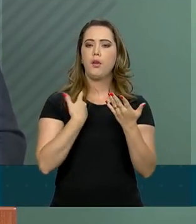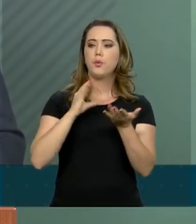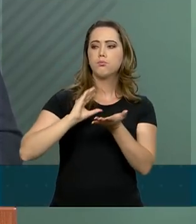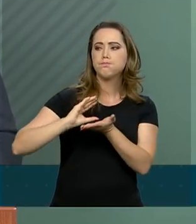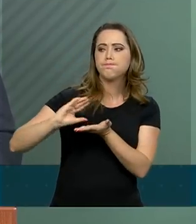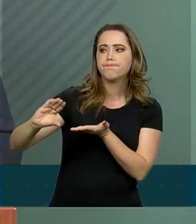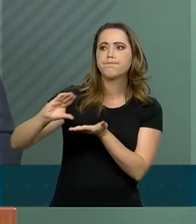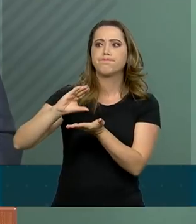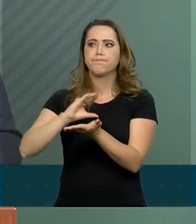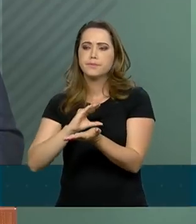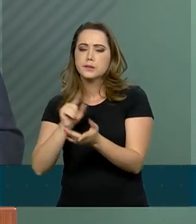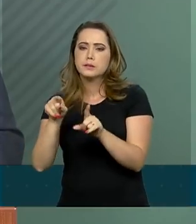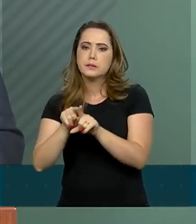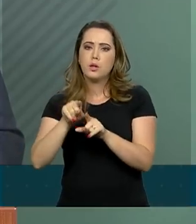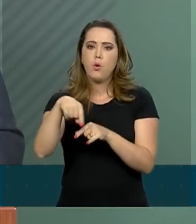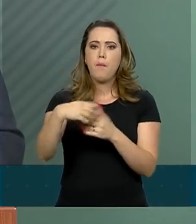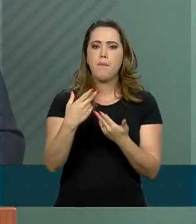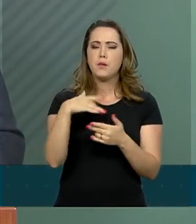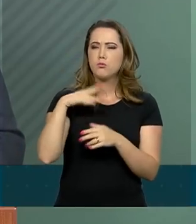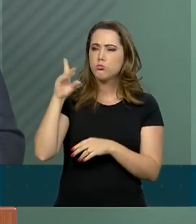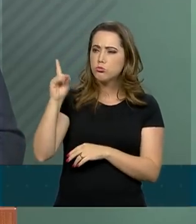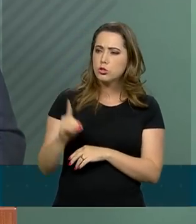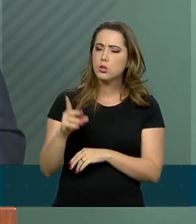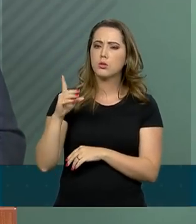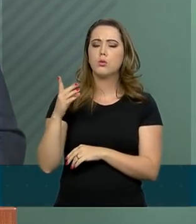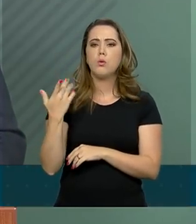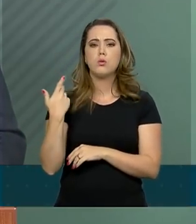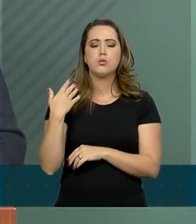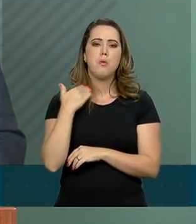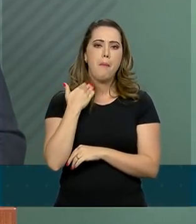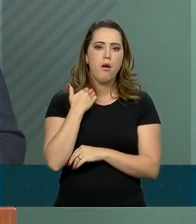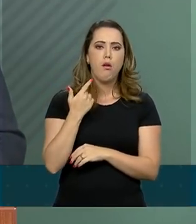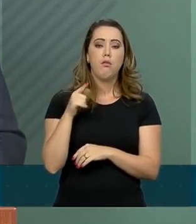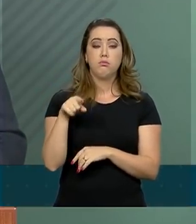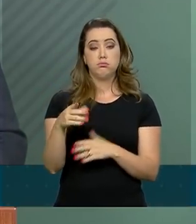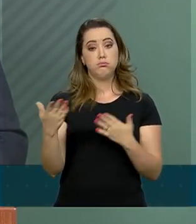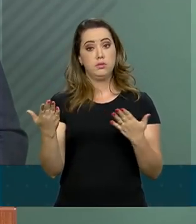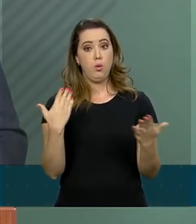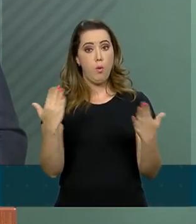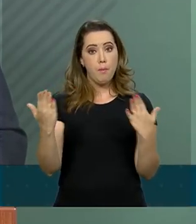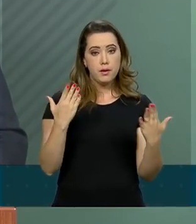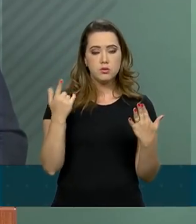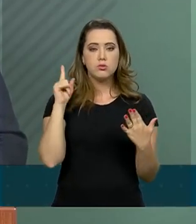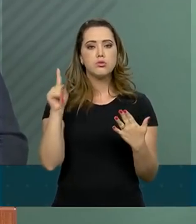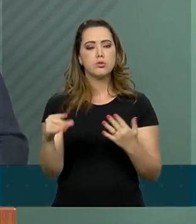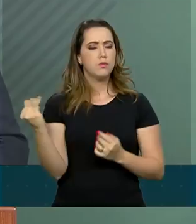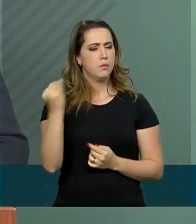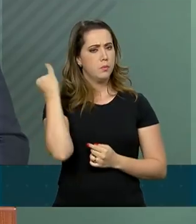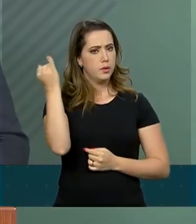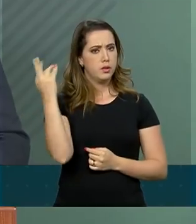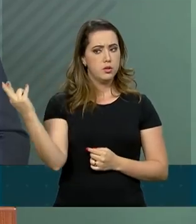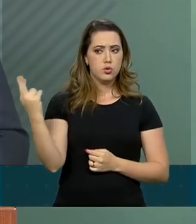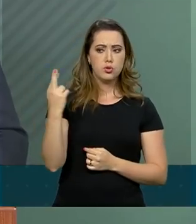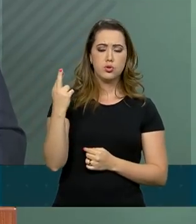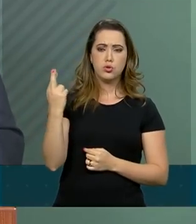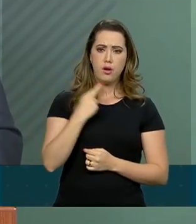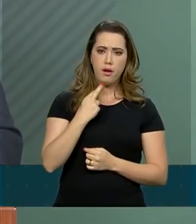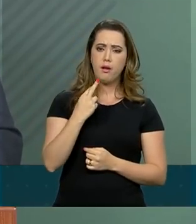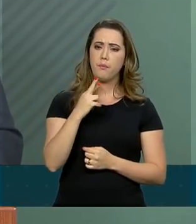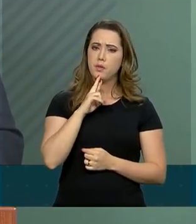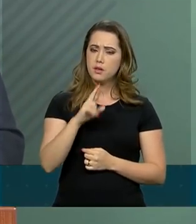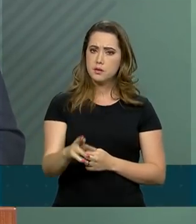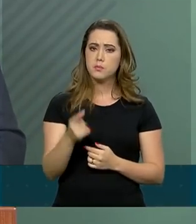Em linhas gerais, os resultados foram considerados relevantes pela nossa ministra Tereza